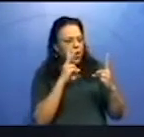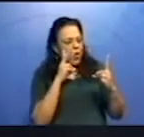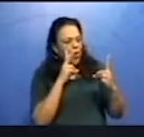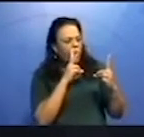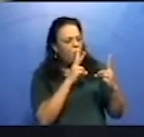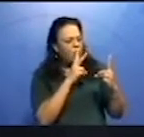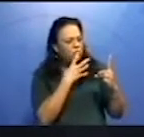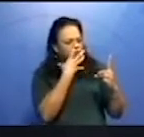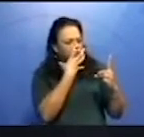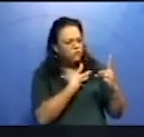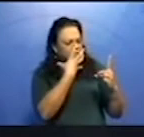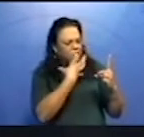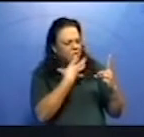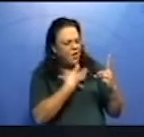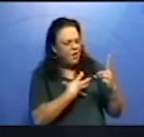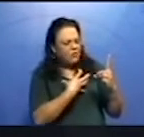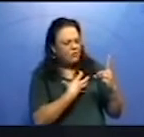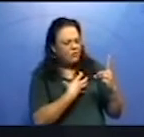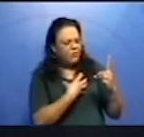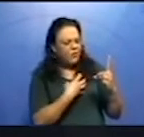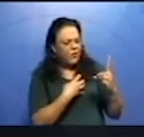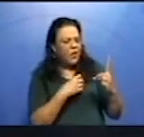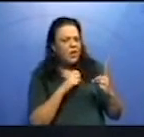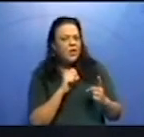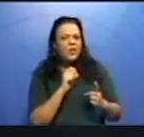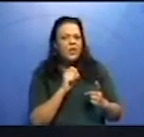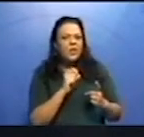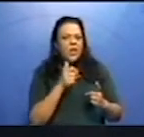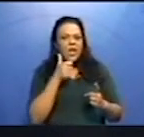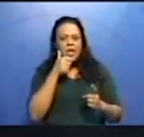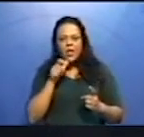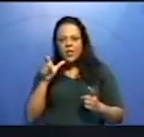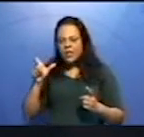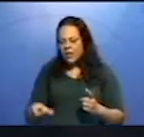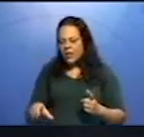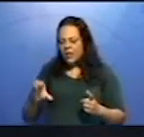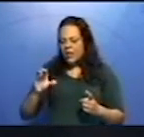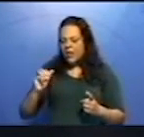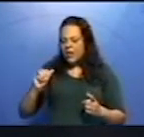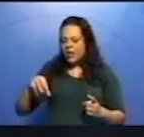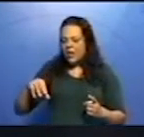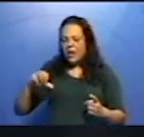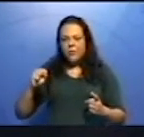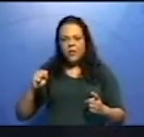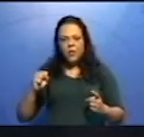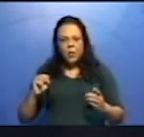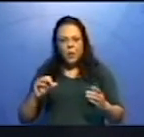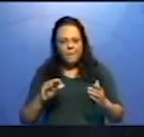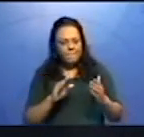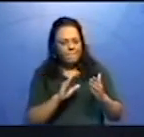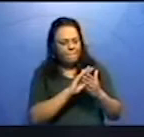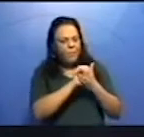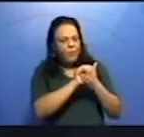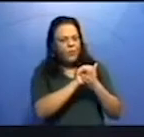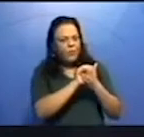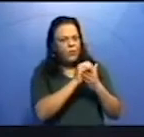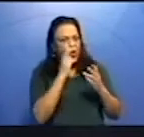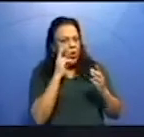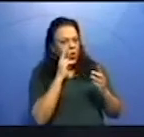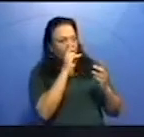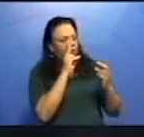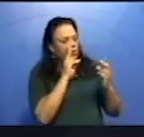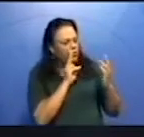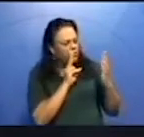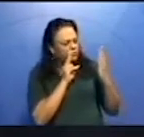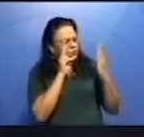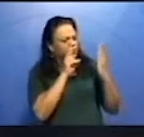E. Camilo pegou-lhe nas mãos, atentem-se para a vírgula, olhou para ela sério e fixo.